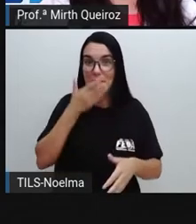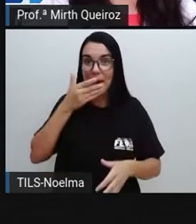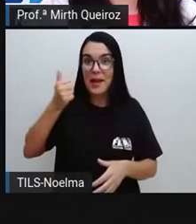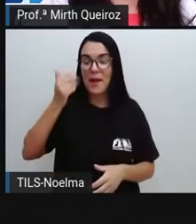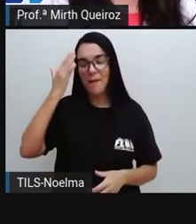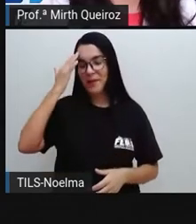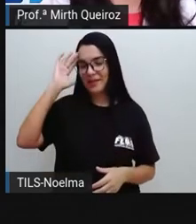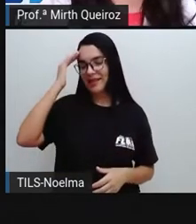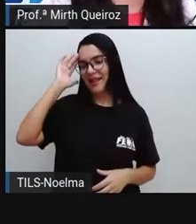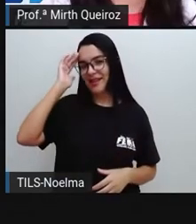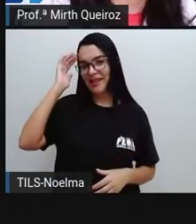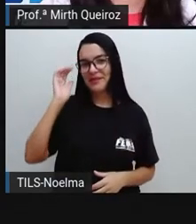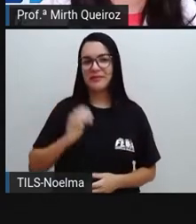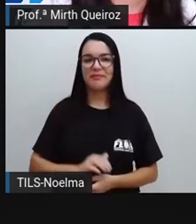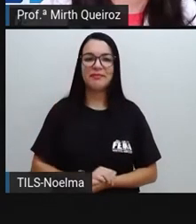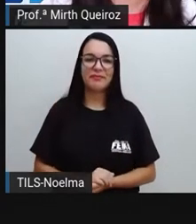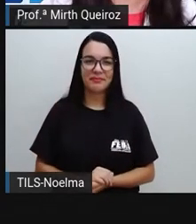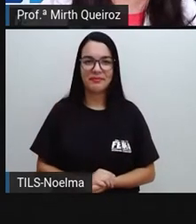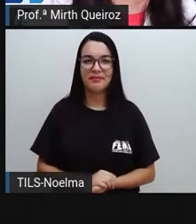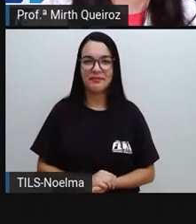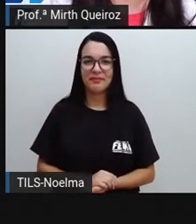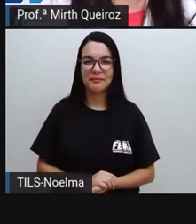compreensão desse texto.